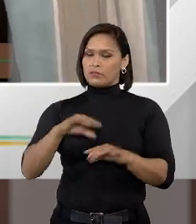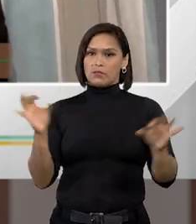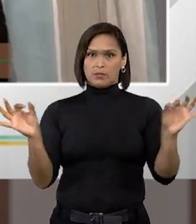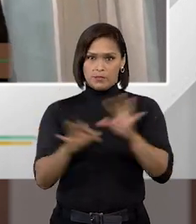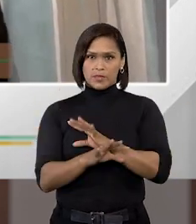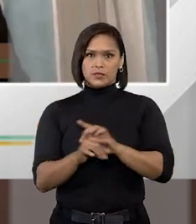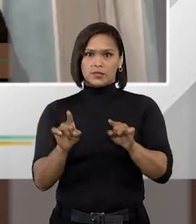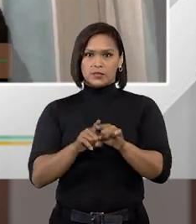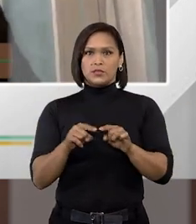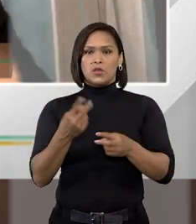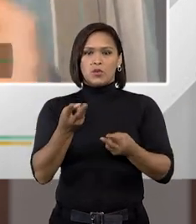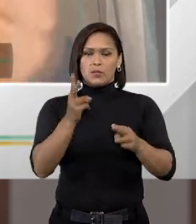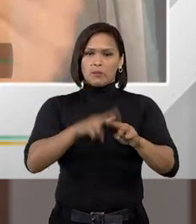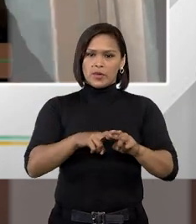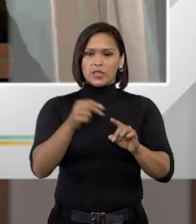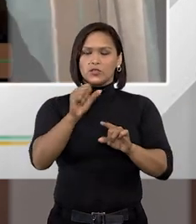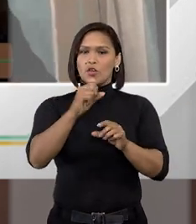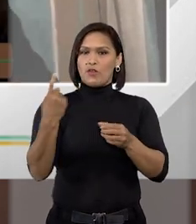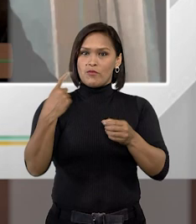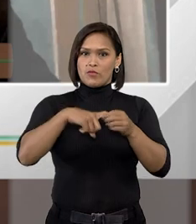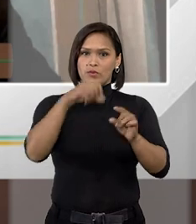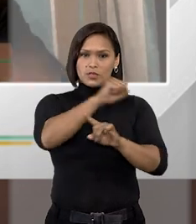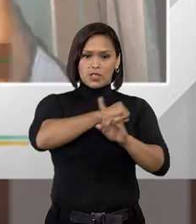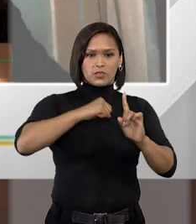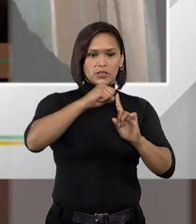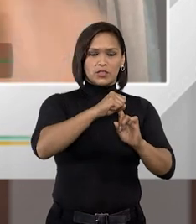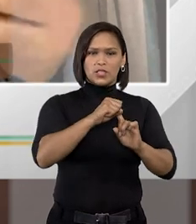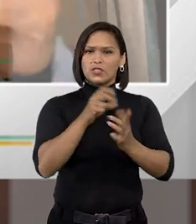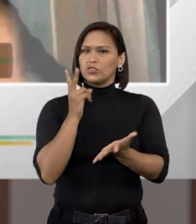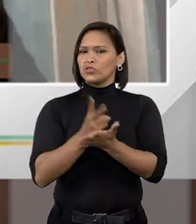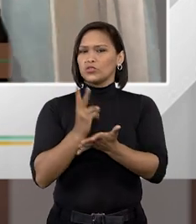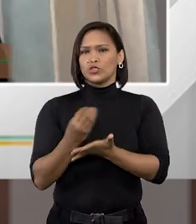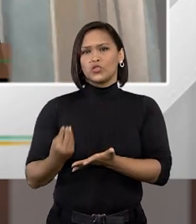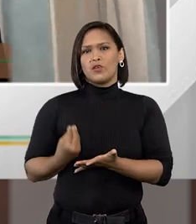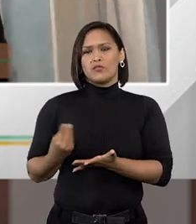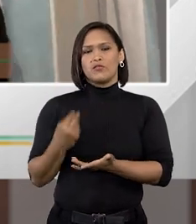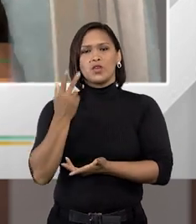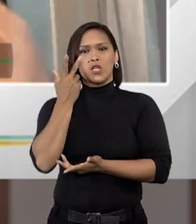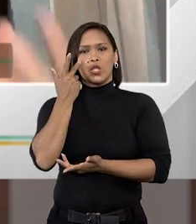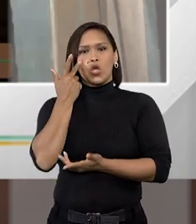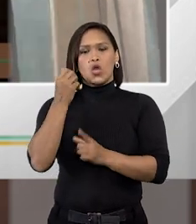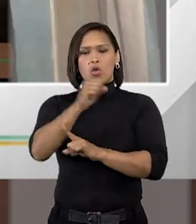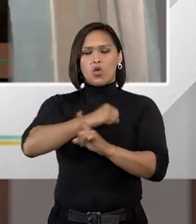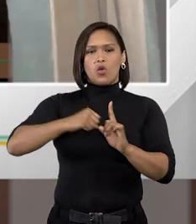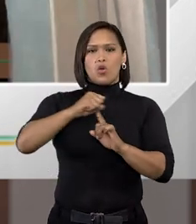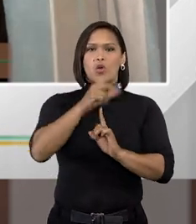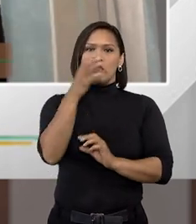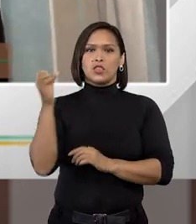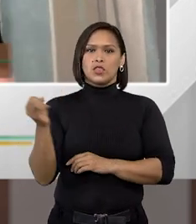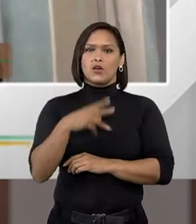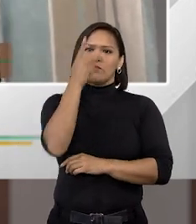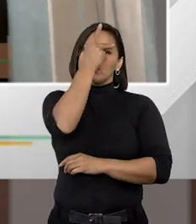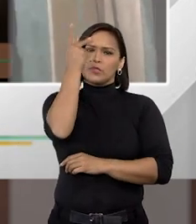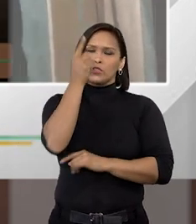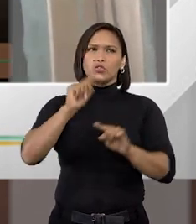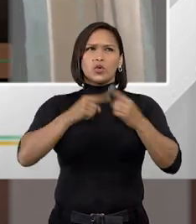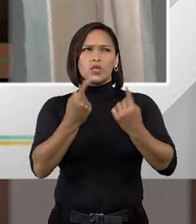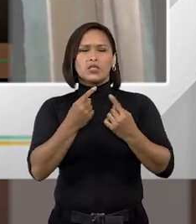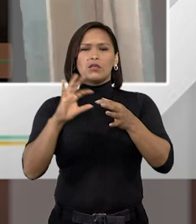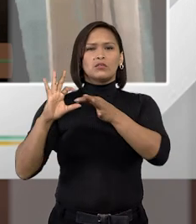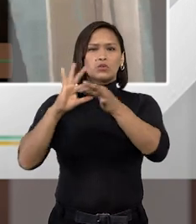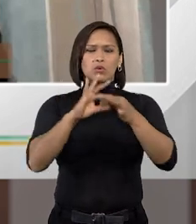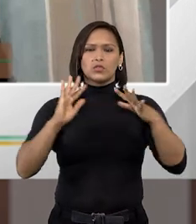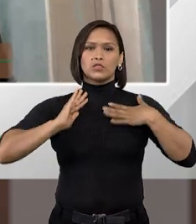acabar, o preso deve ser ressocializado e voltar ao bojo da sociedade como uma nova pessoa. Uma nova pessoa não do